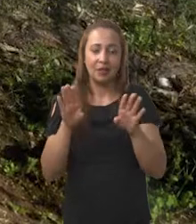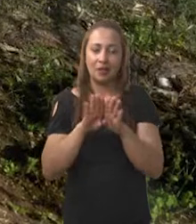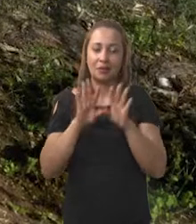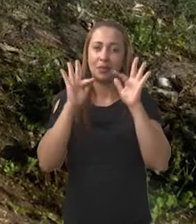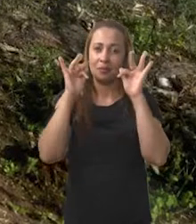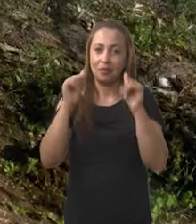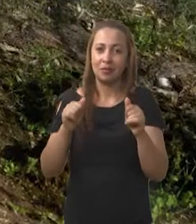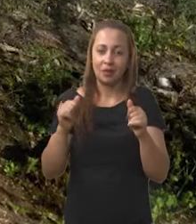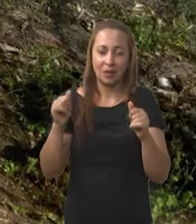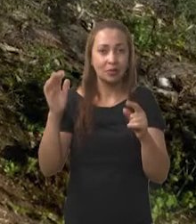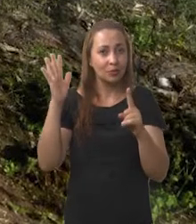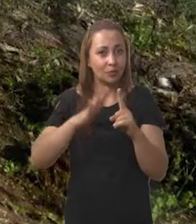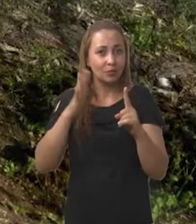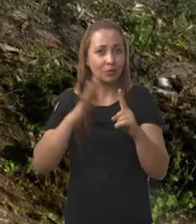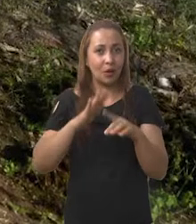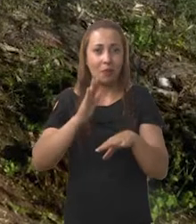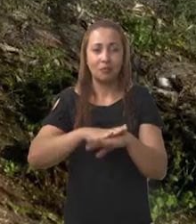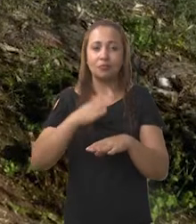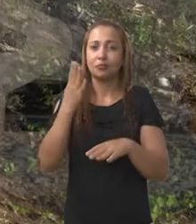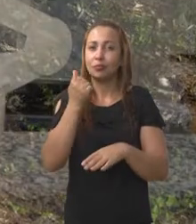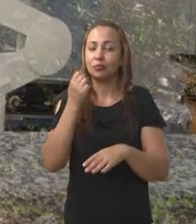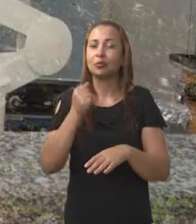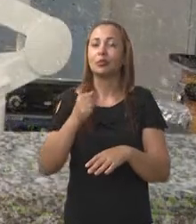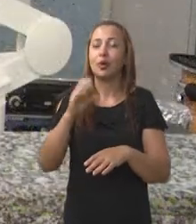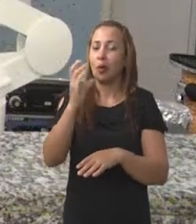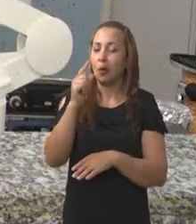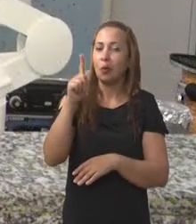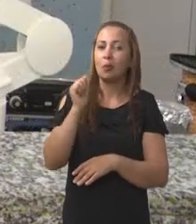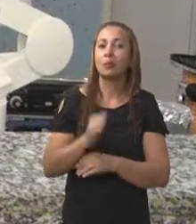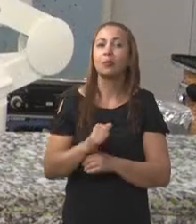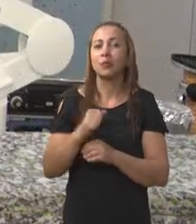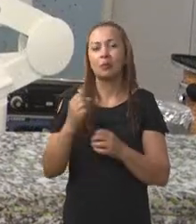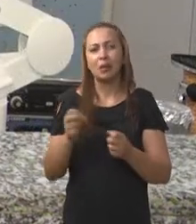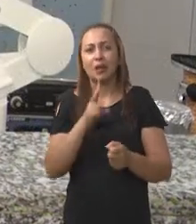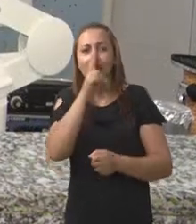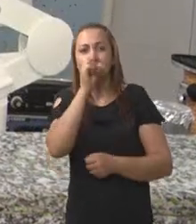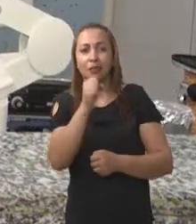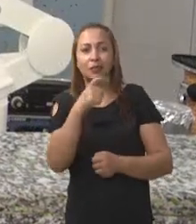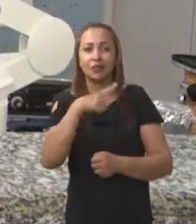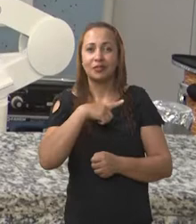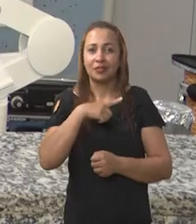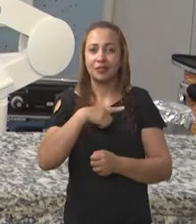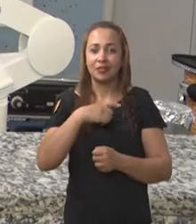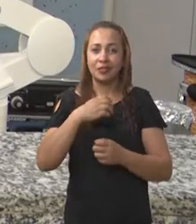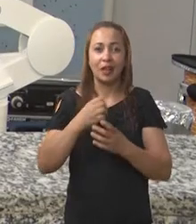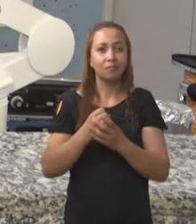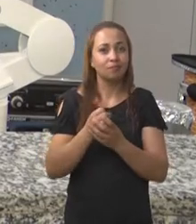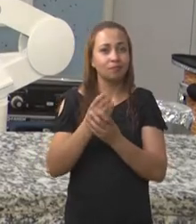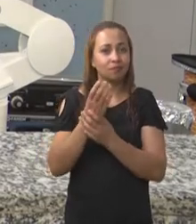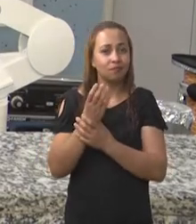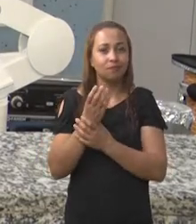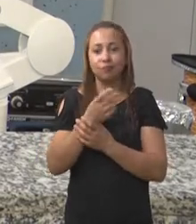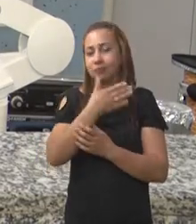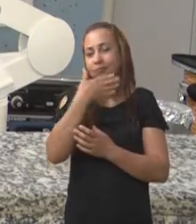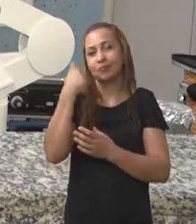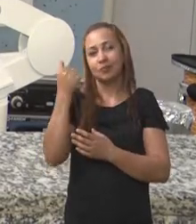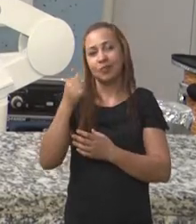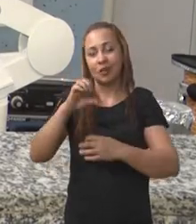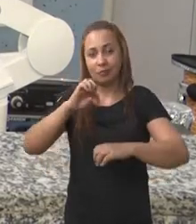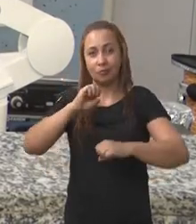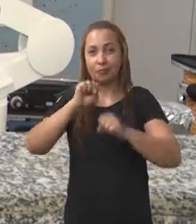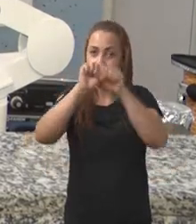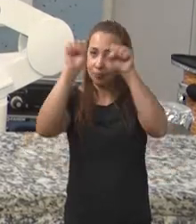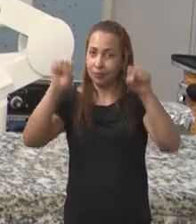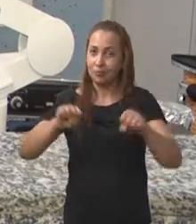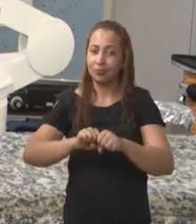finalidade de estimular o maior consumo dos cogumelos comestíveis pelo potencial que esses cogumelos têm de melhorar o nosso